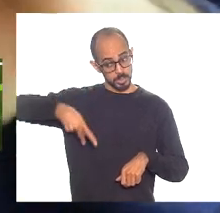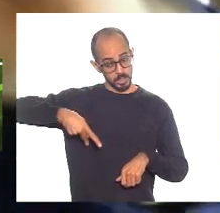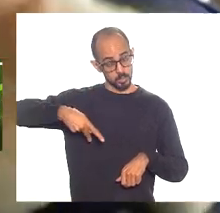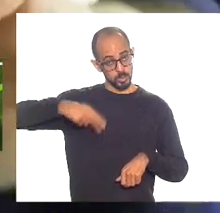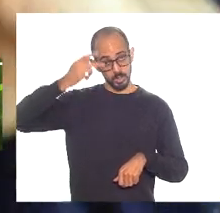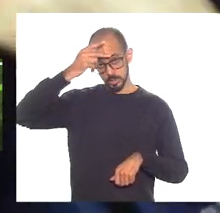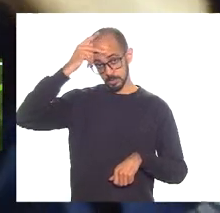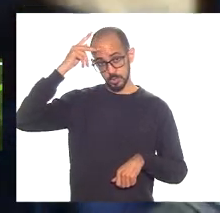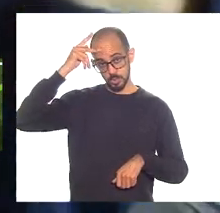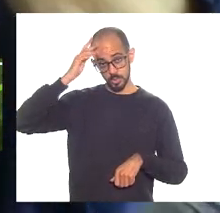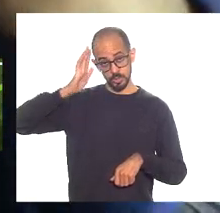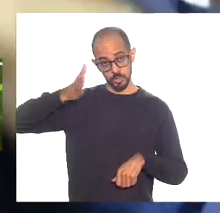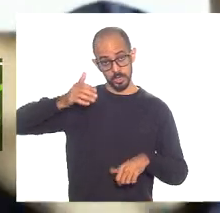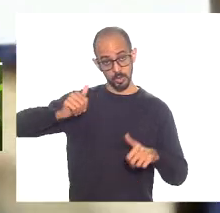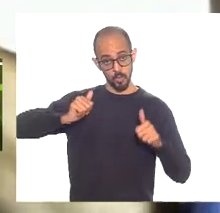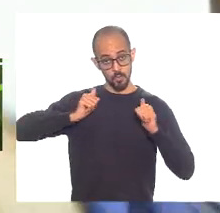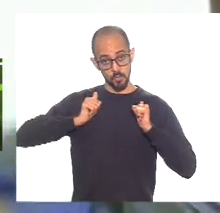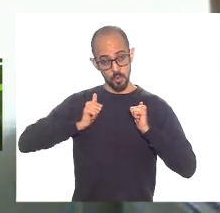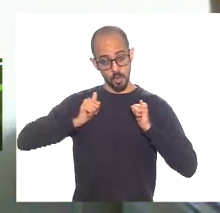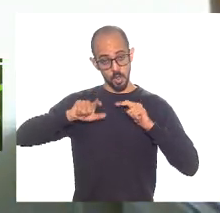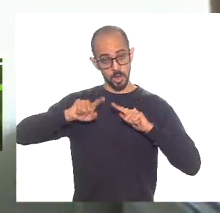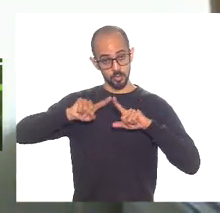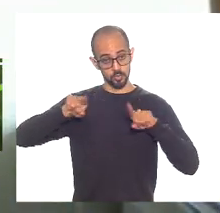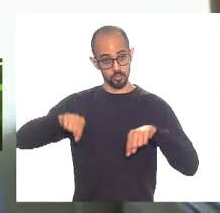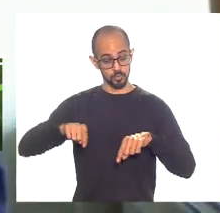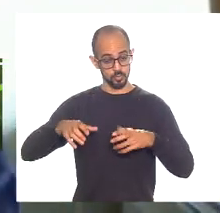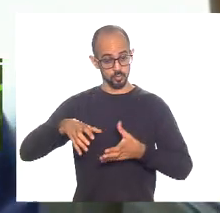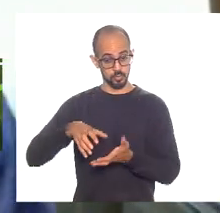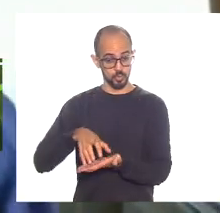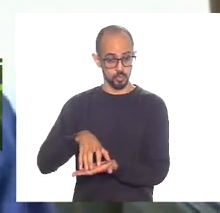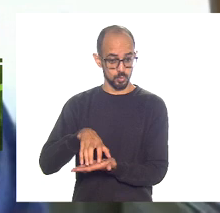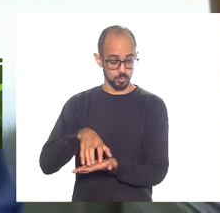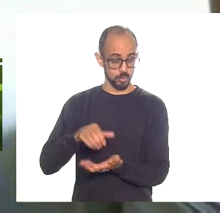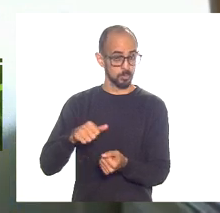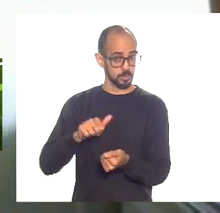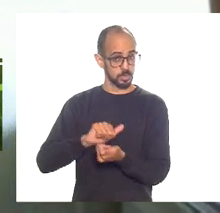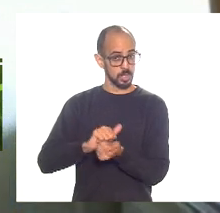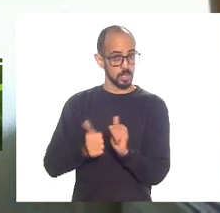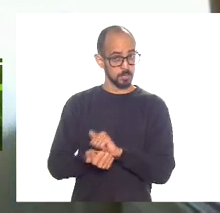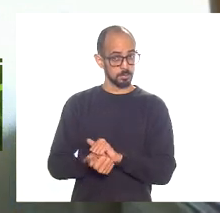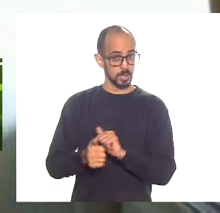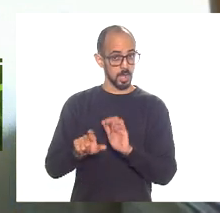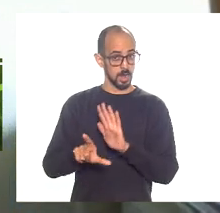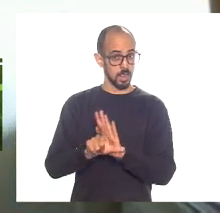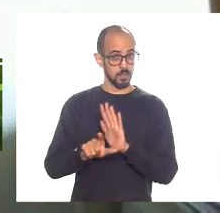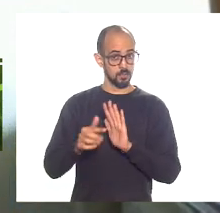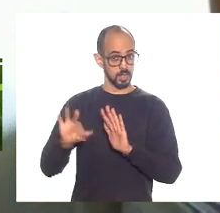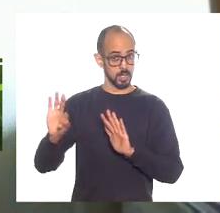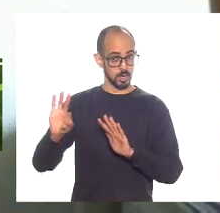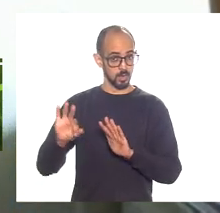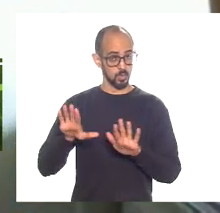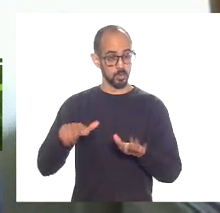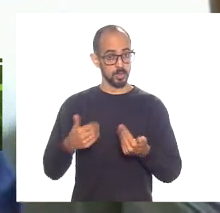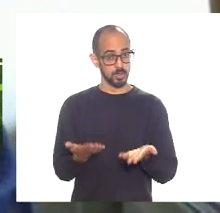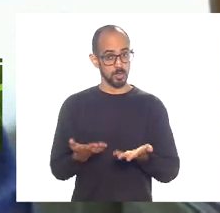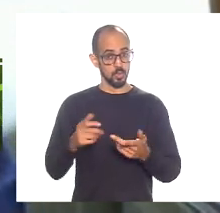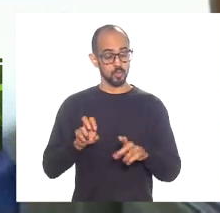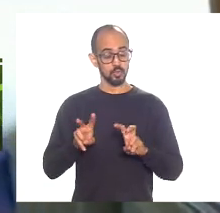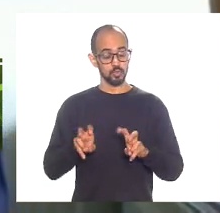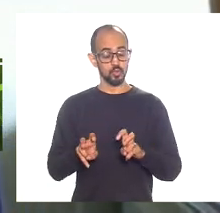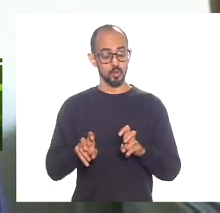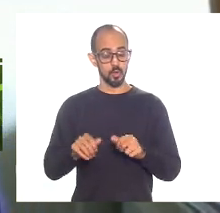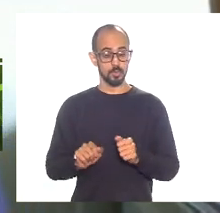adaptação à legislação federal quanto o ponto de vista da receita senhor presidente